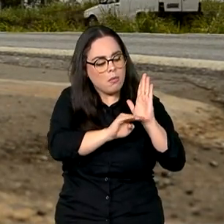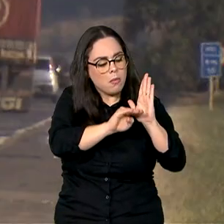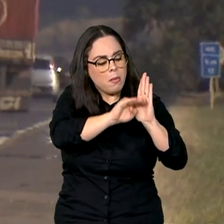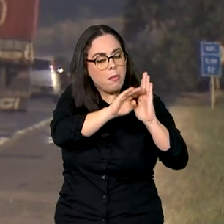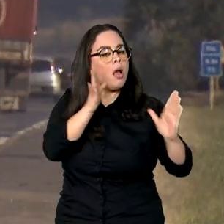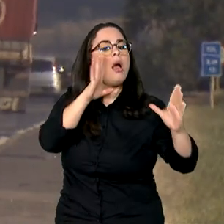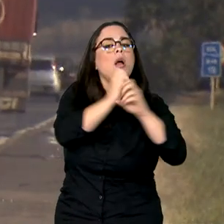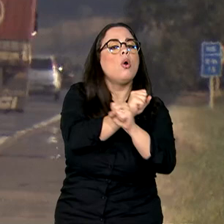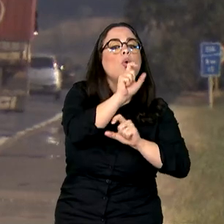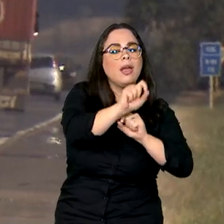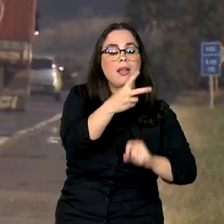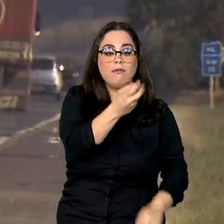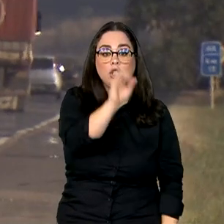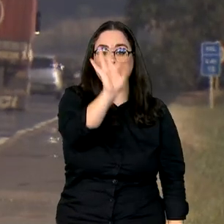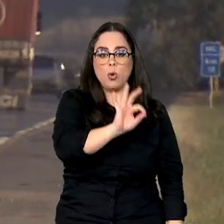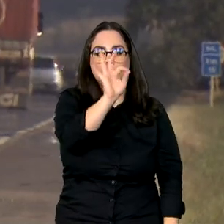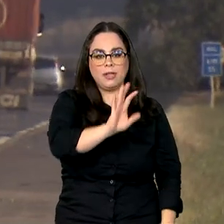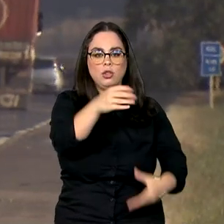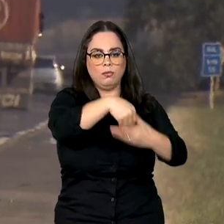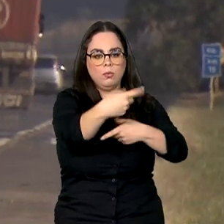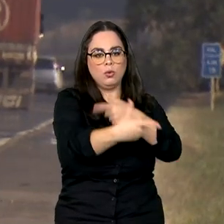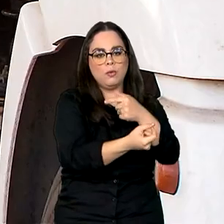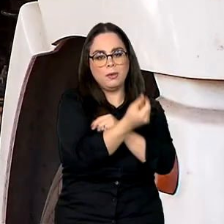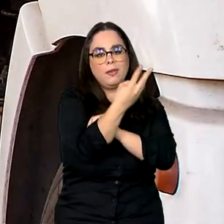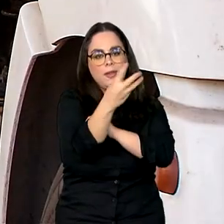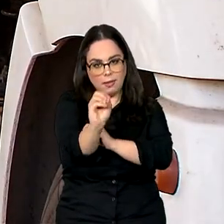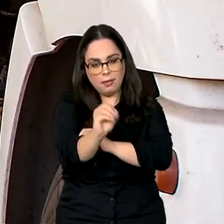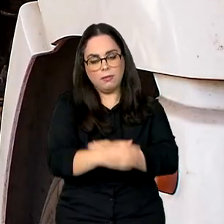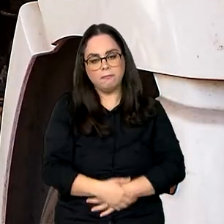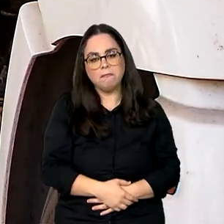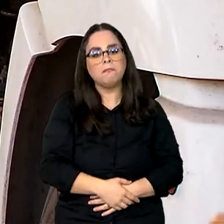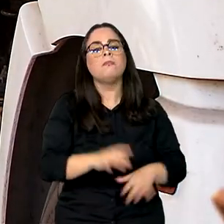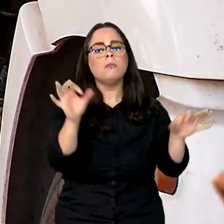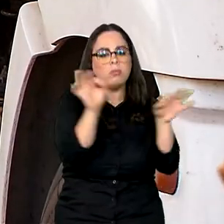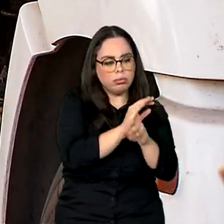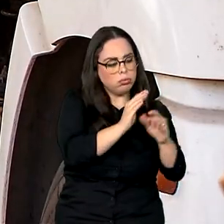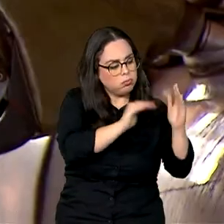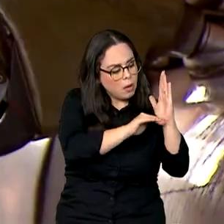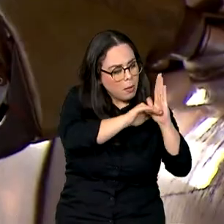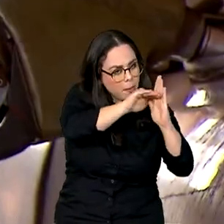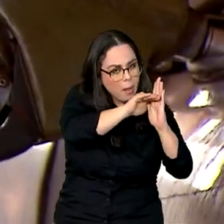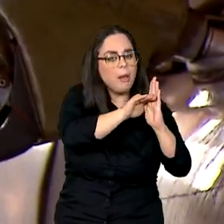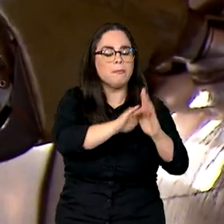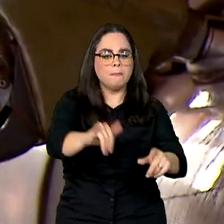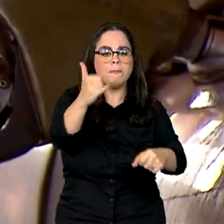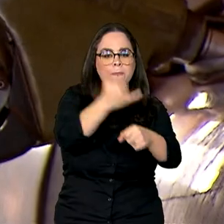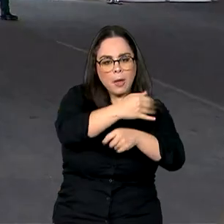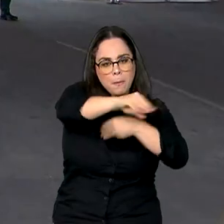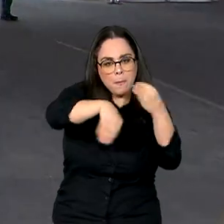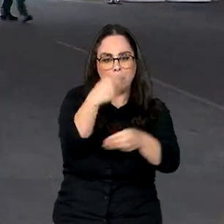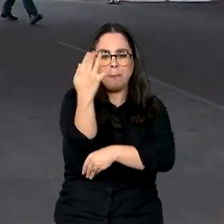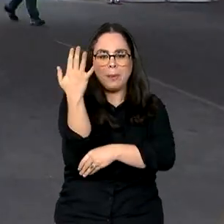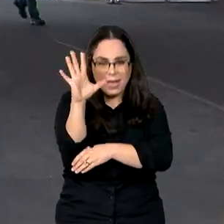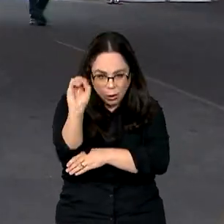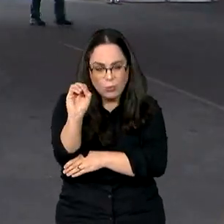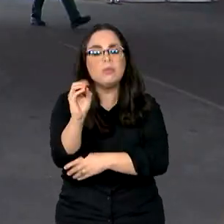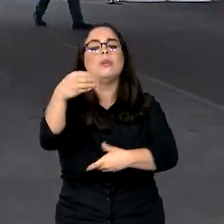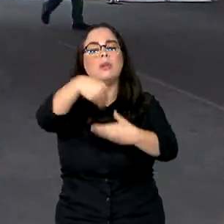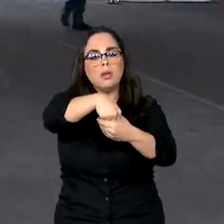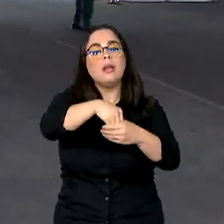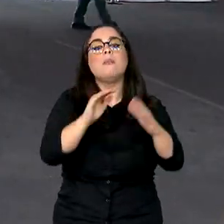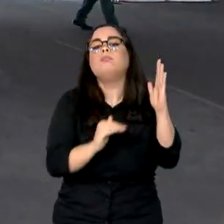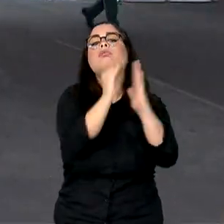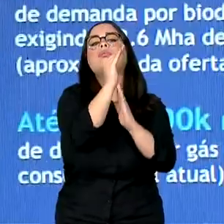alcançar 20% em 2030. Depois disso, a mistura do biodiesel no diesel poderá chegar a